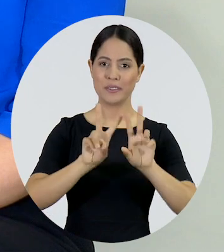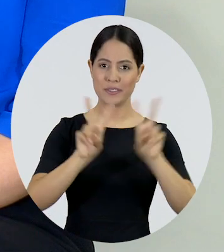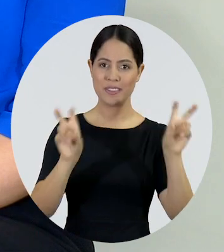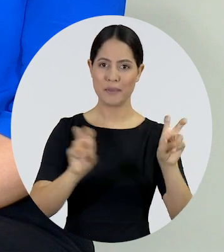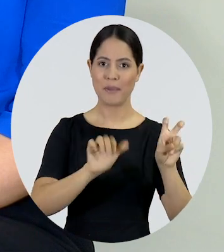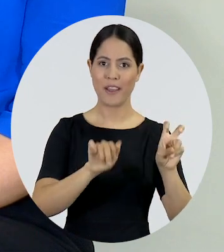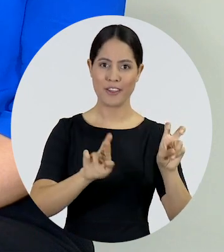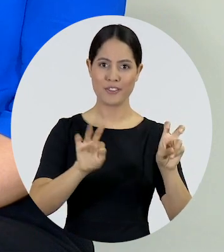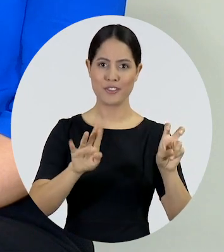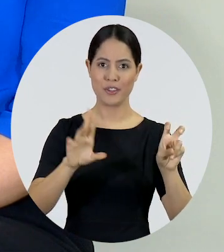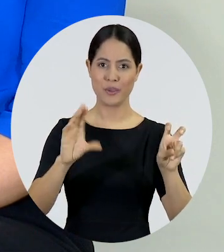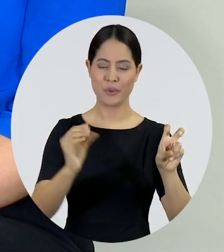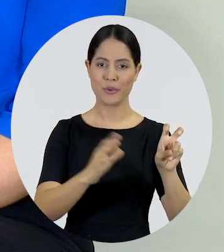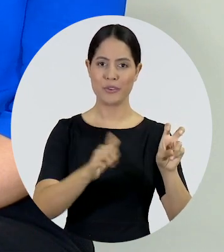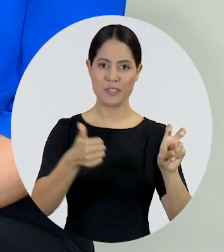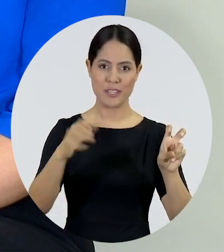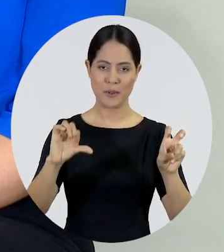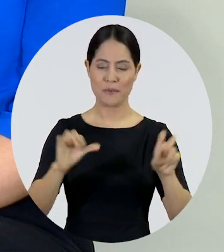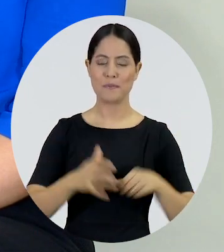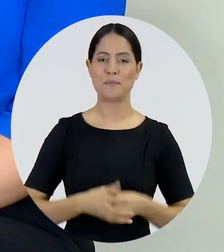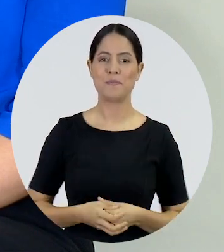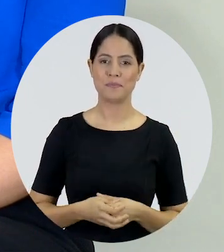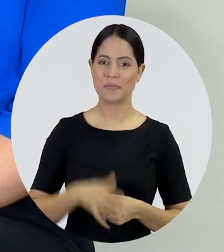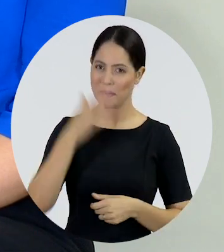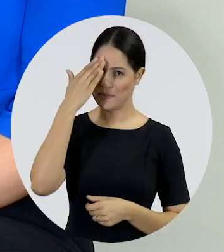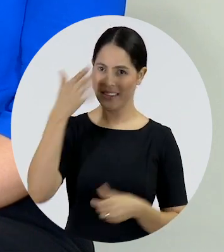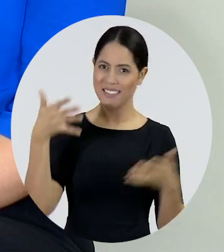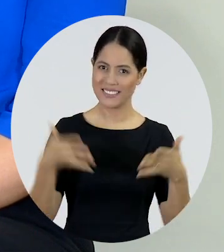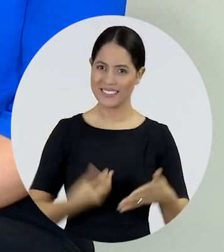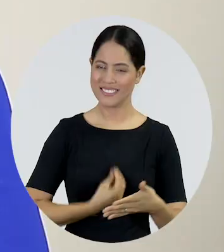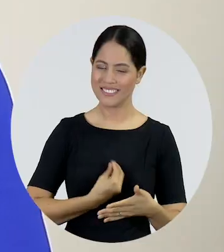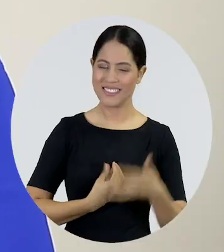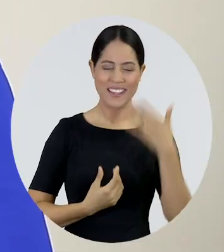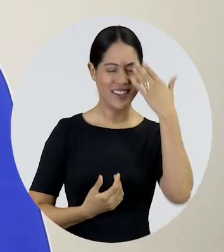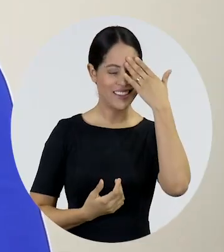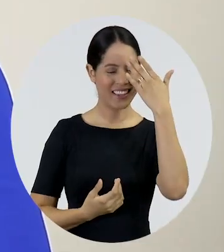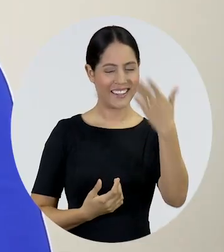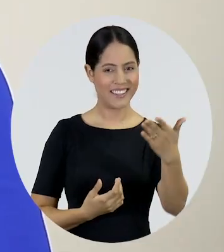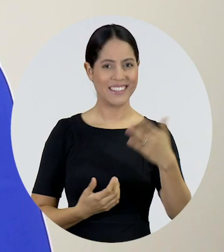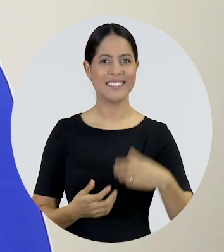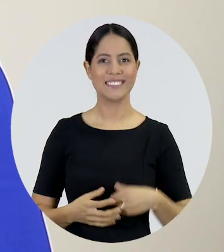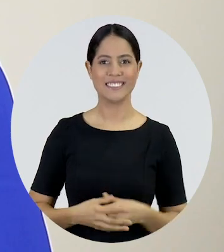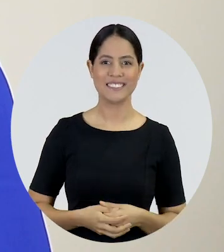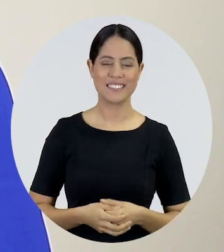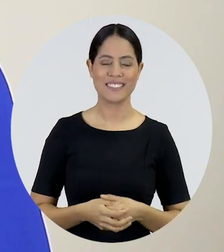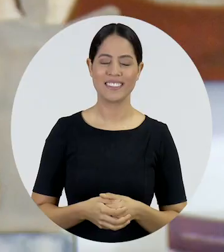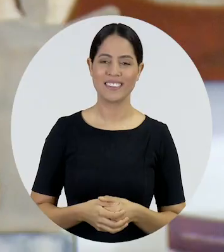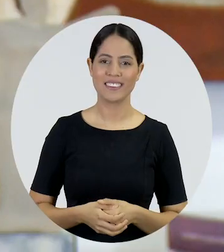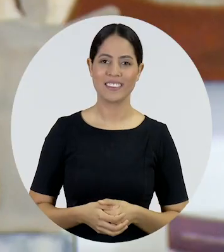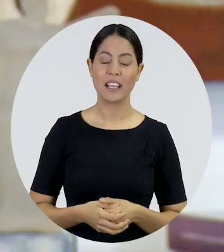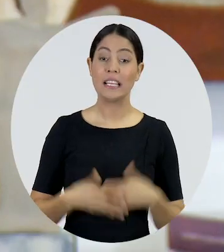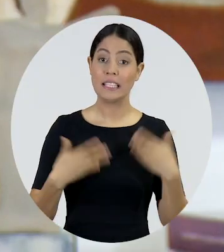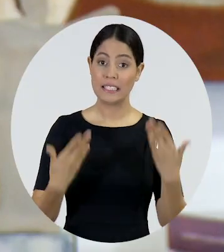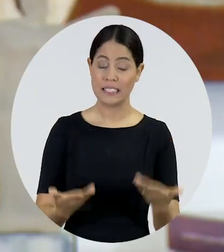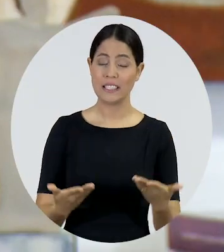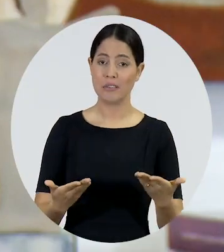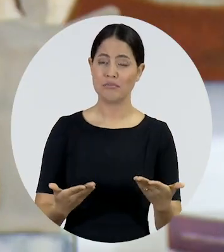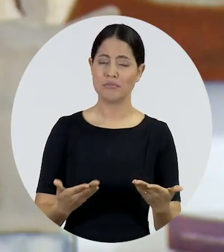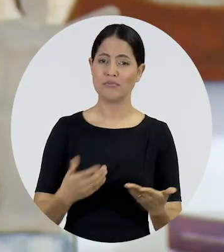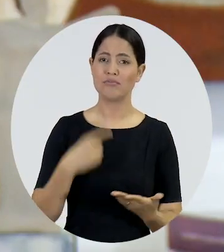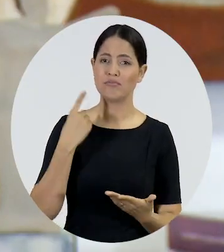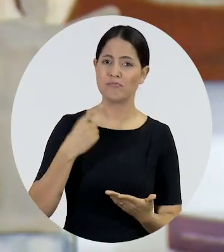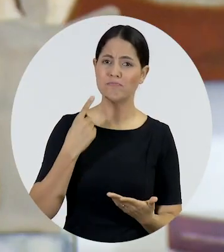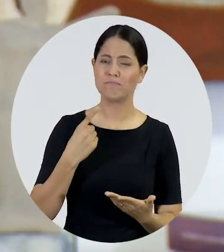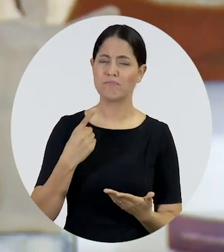Artigo 19. Muito obrigada por participar conosco aqui do AB Entrevista. Eu que agradeço. Muitíssimo obrigada. Camila, a ONG